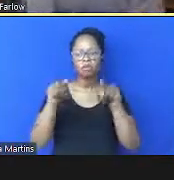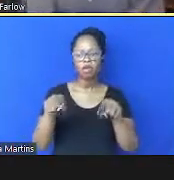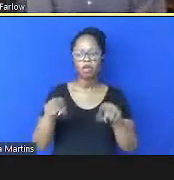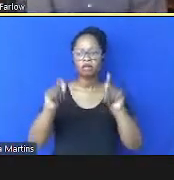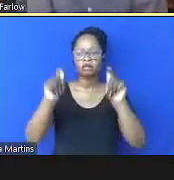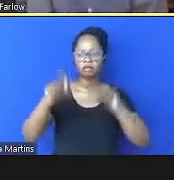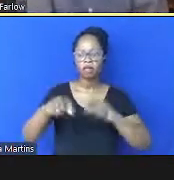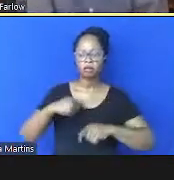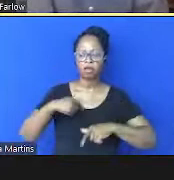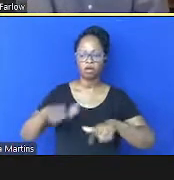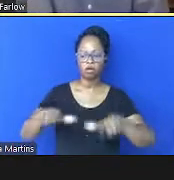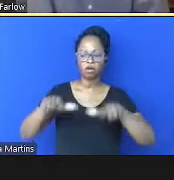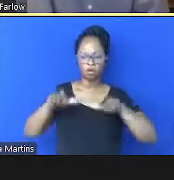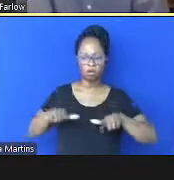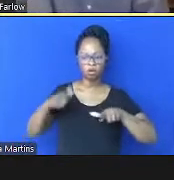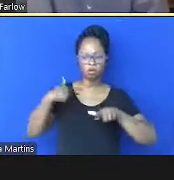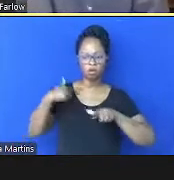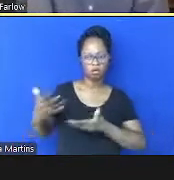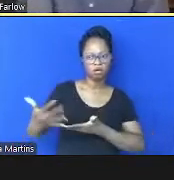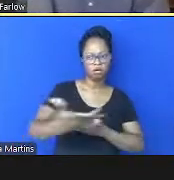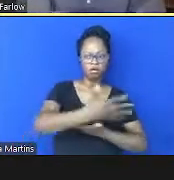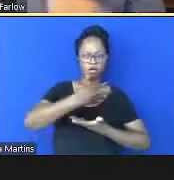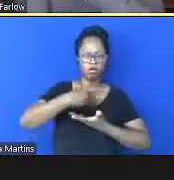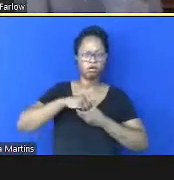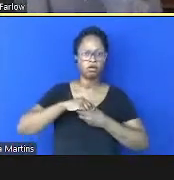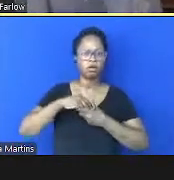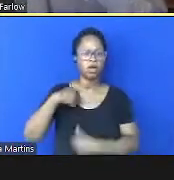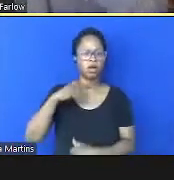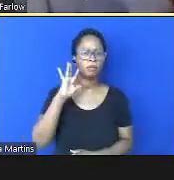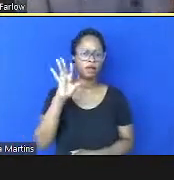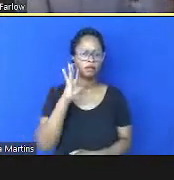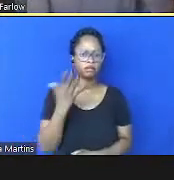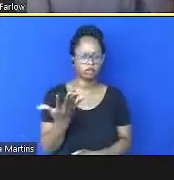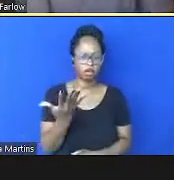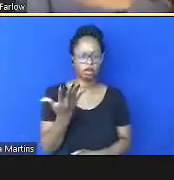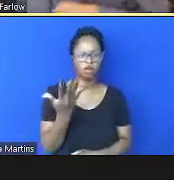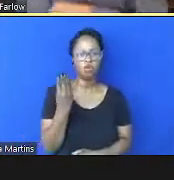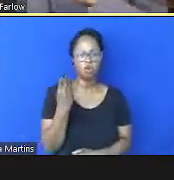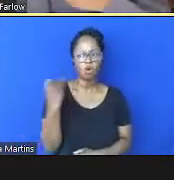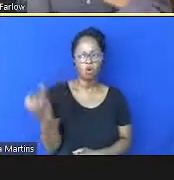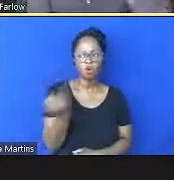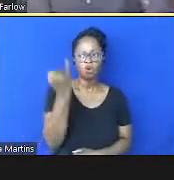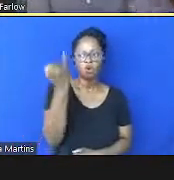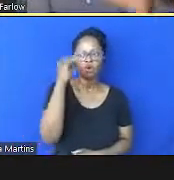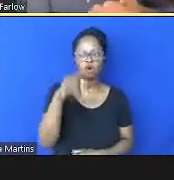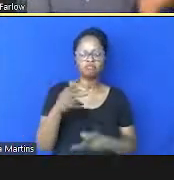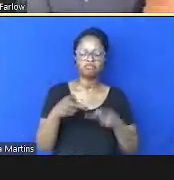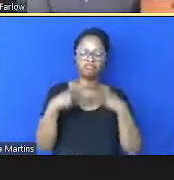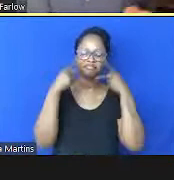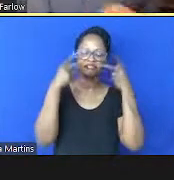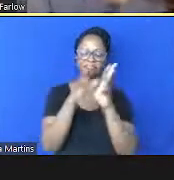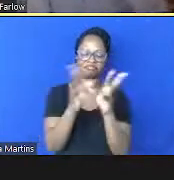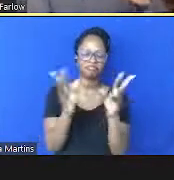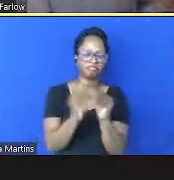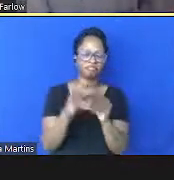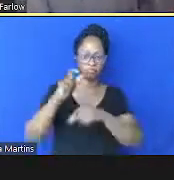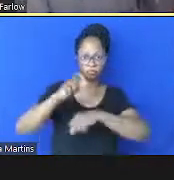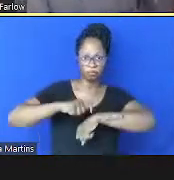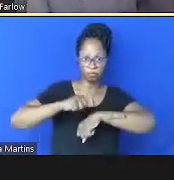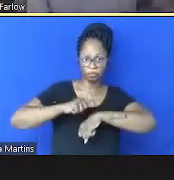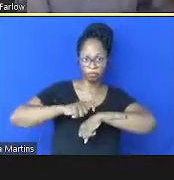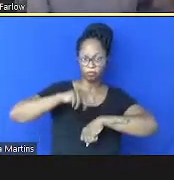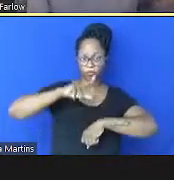título porque eu cobri tudo então eu pensei sobre o ponto mais importante que era dizer basicamente no momento a gente não